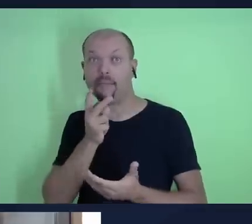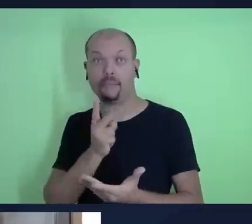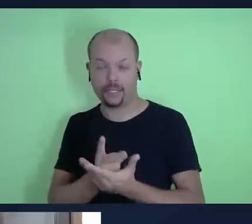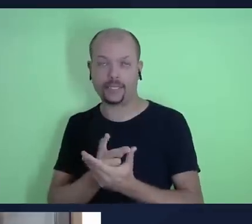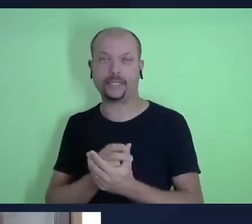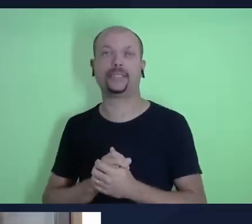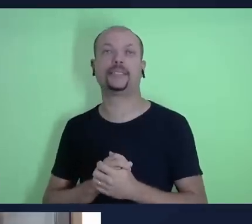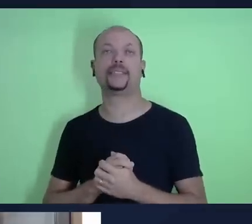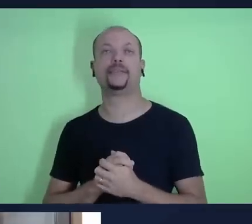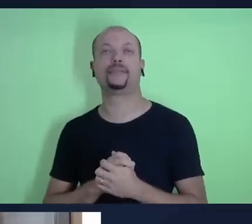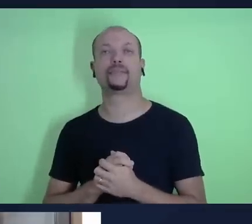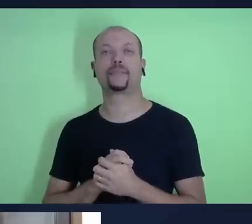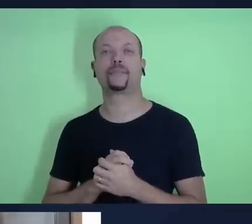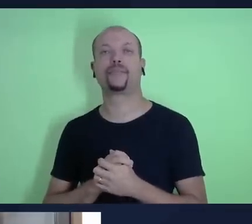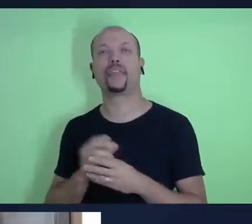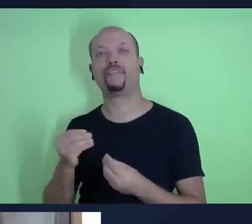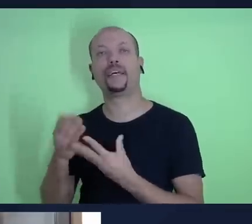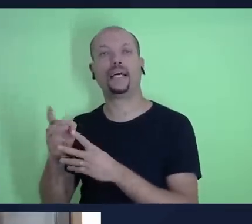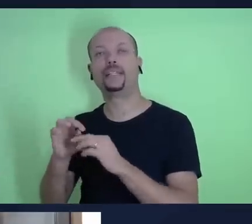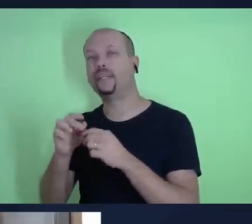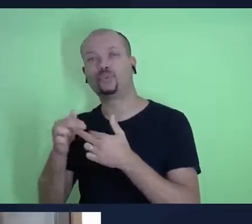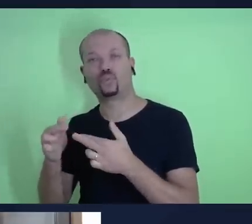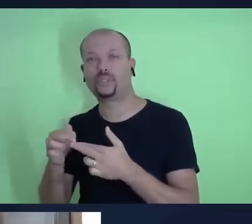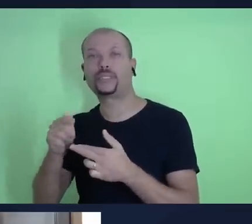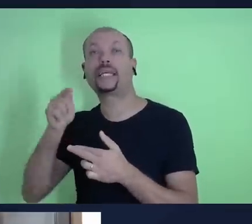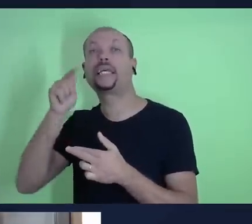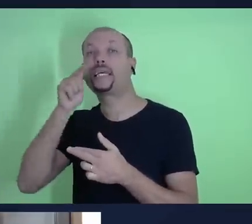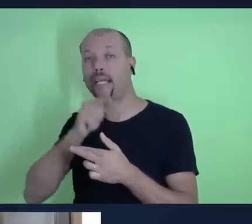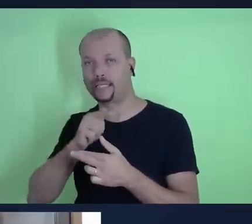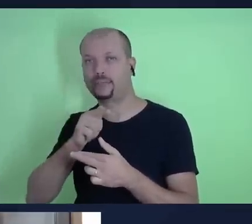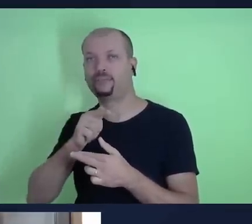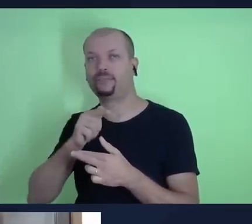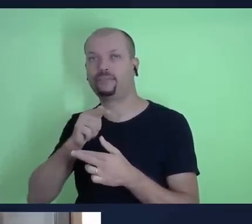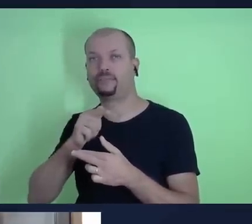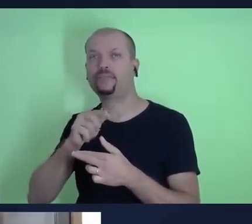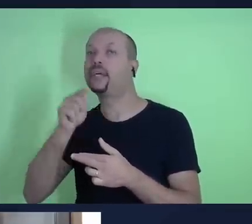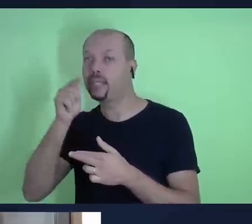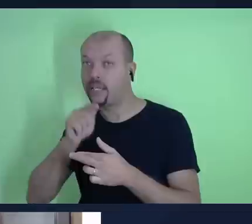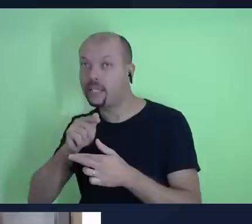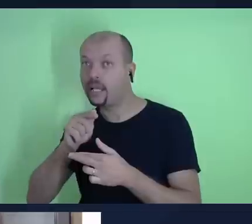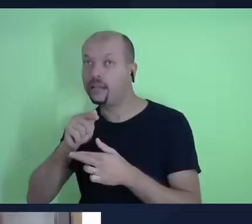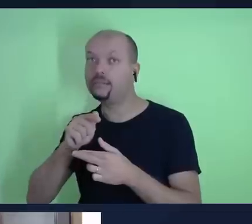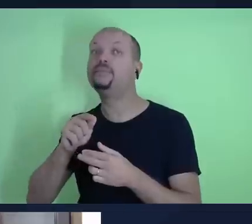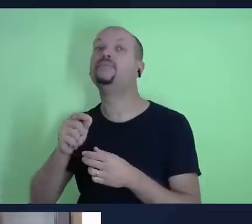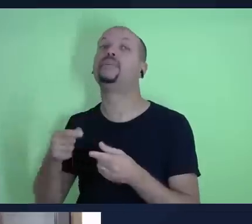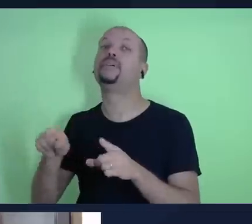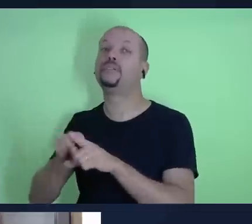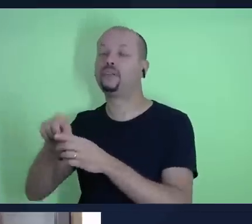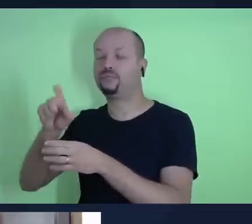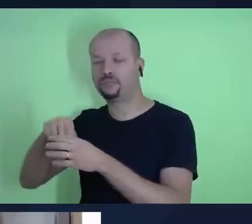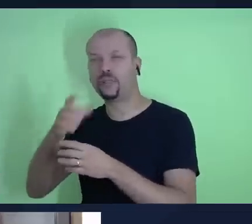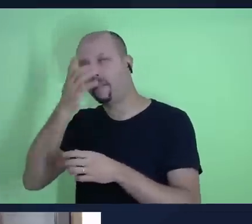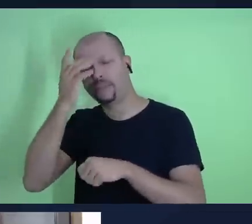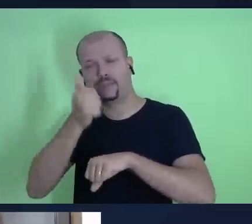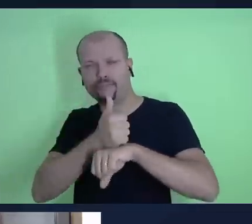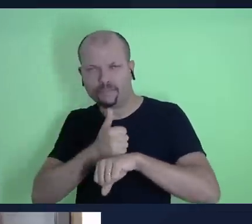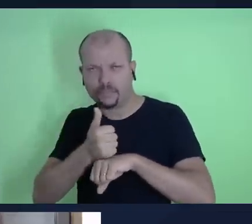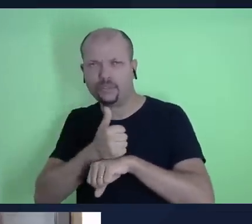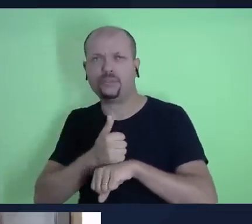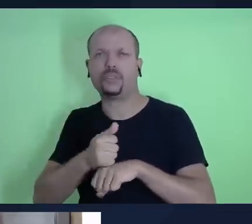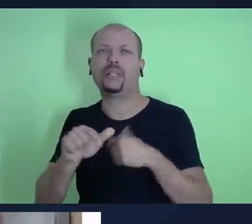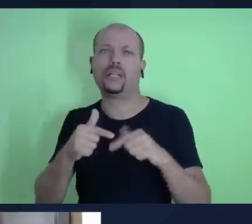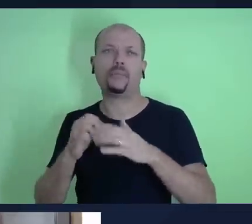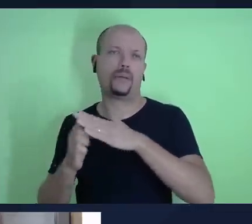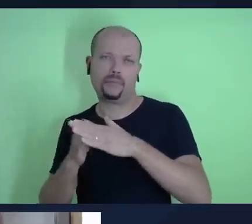vai dizimar daquilo que a gente tem ganho como um autônomo um profissional liberal empresário empreendedor